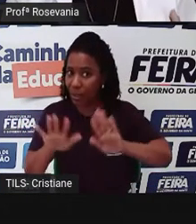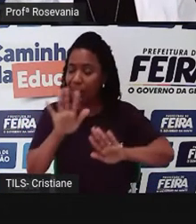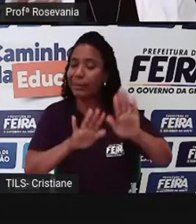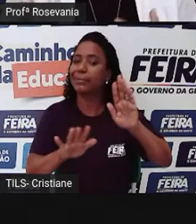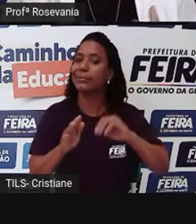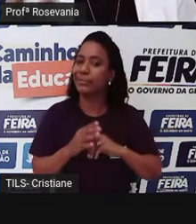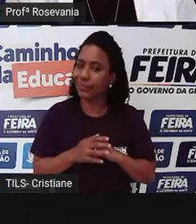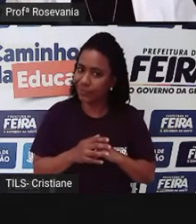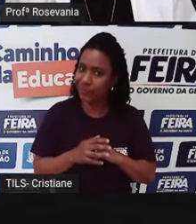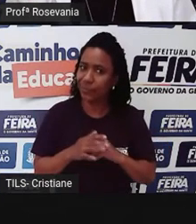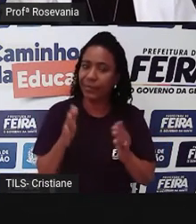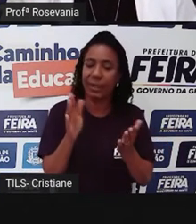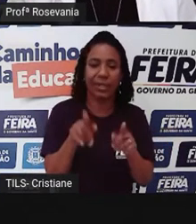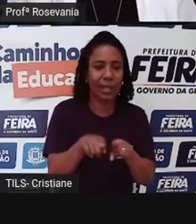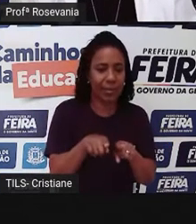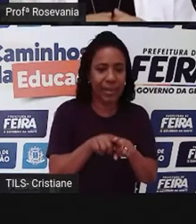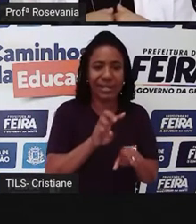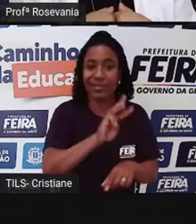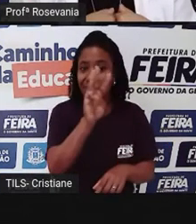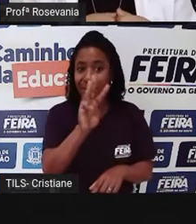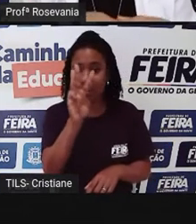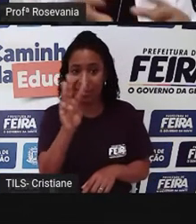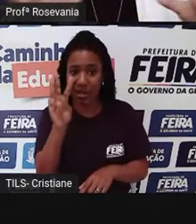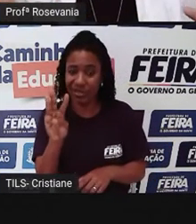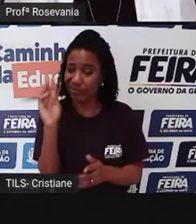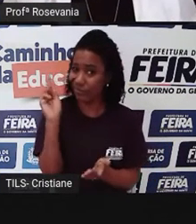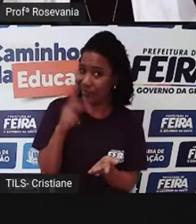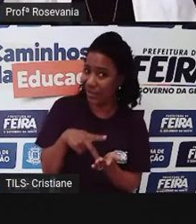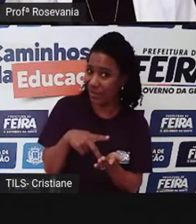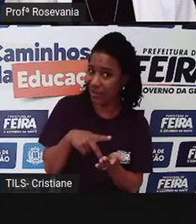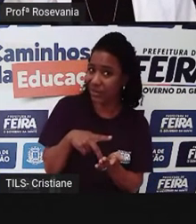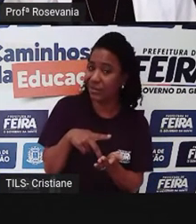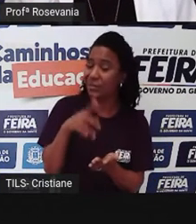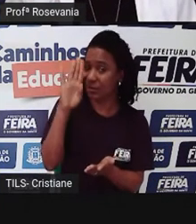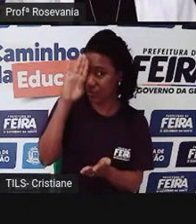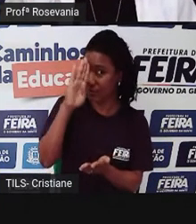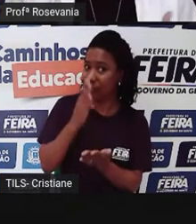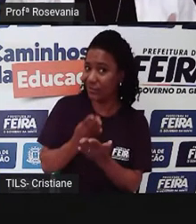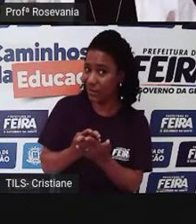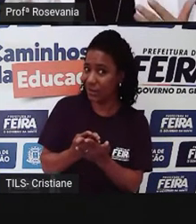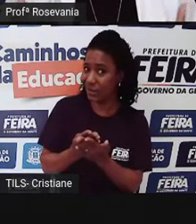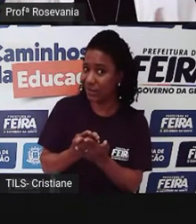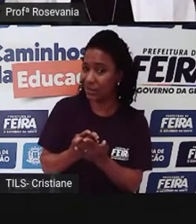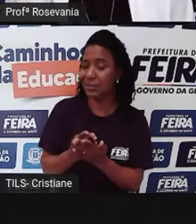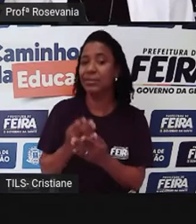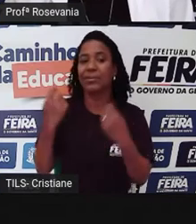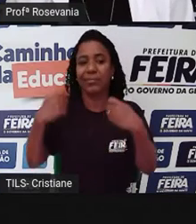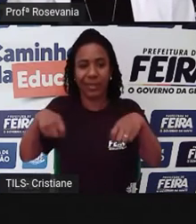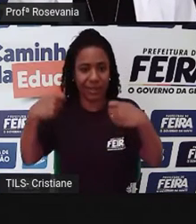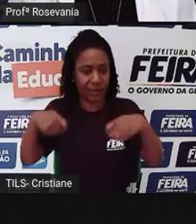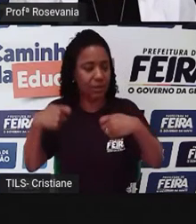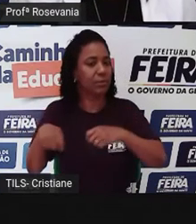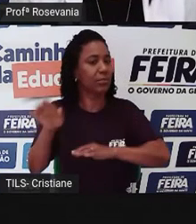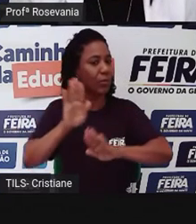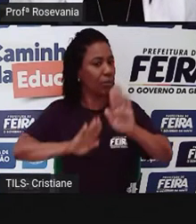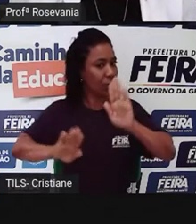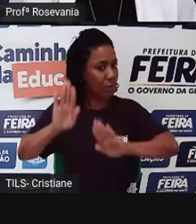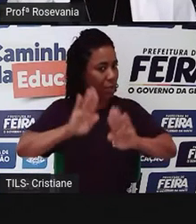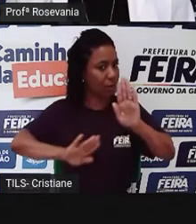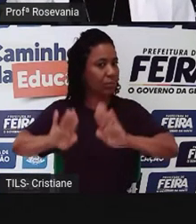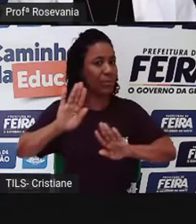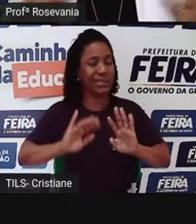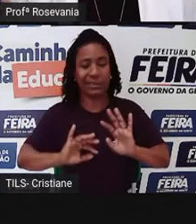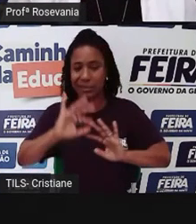que não tem muita informação, tem que analisar todas essas questões, porque também pode ter alguns dissabores, algumas